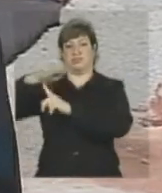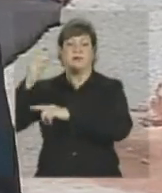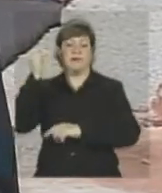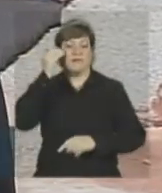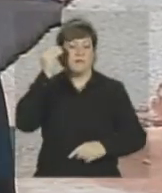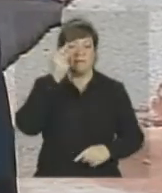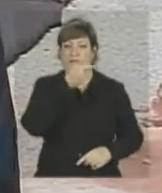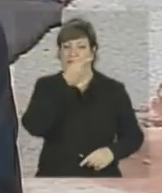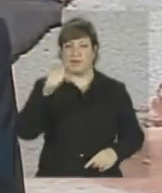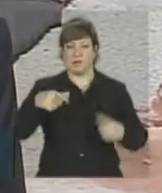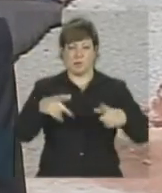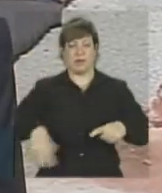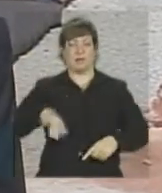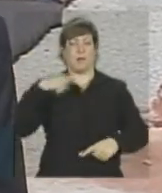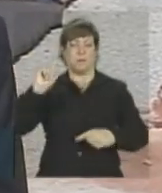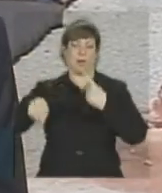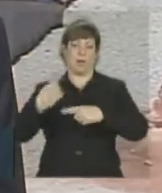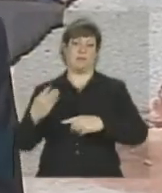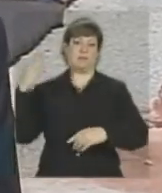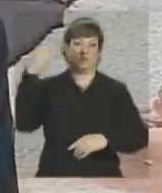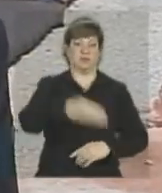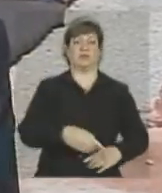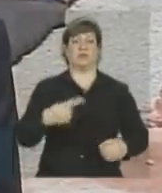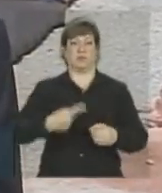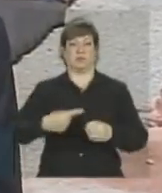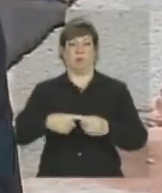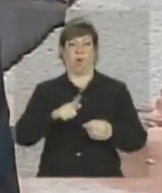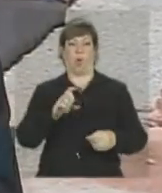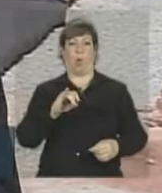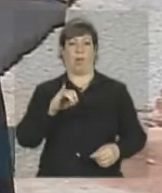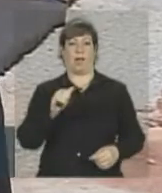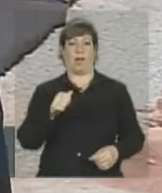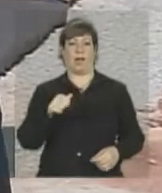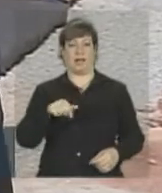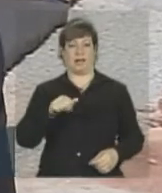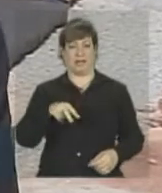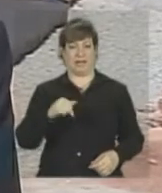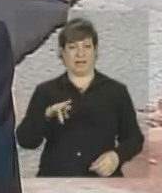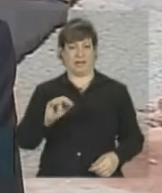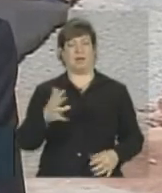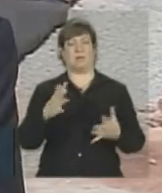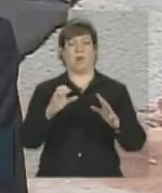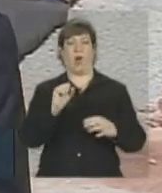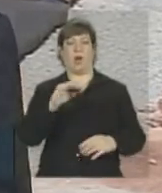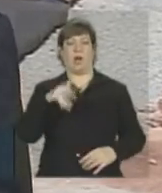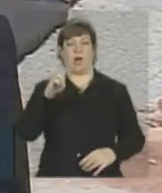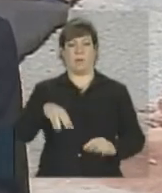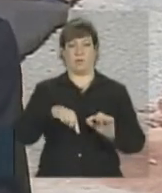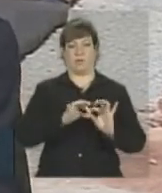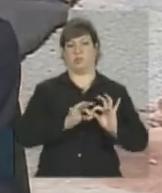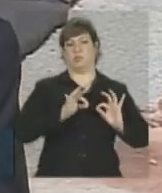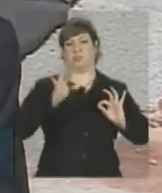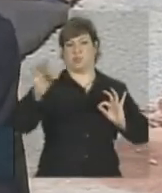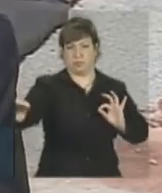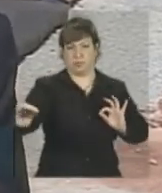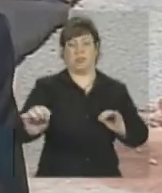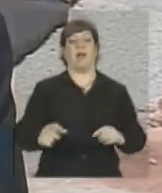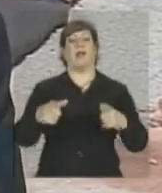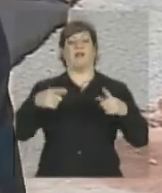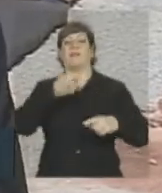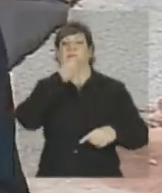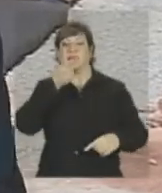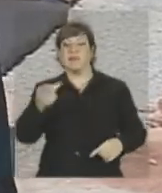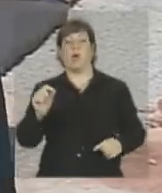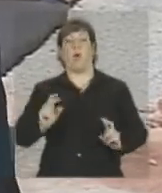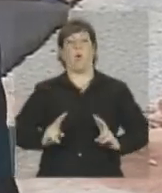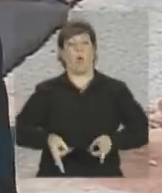região e segue direto para o município de Goianira, a mais ou menos 80 quilômetros aqui de Anápolis, onde vai visitar